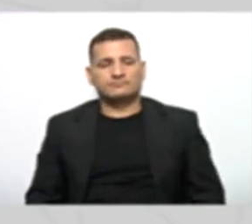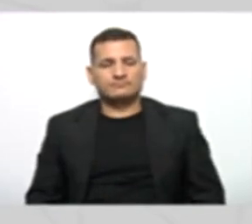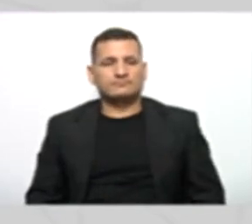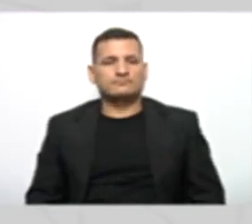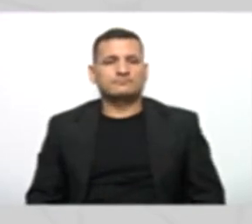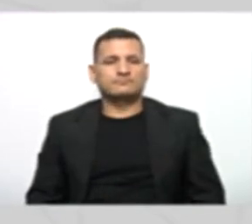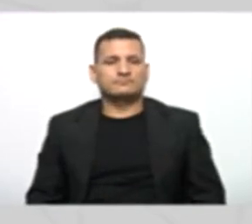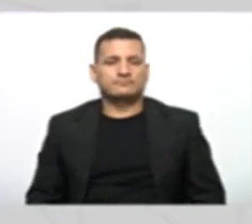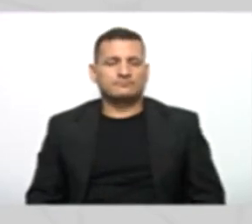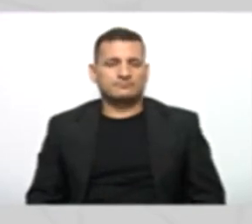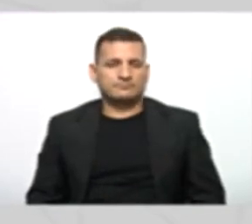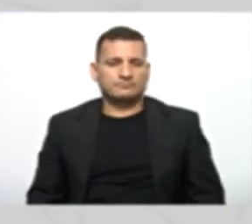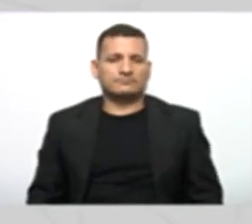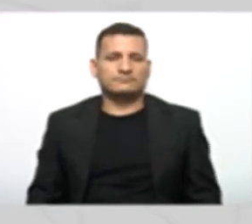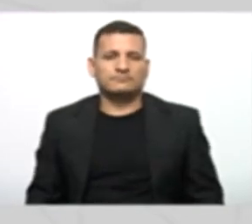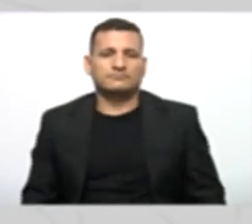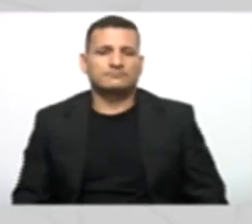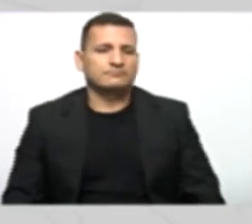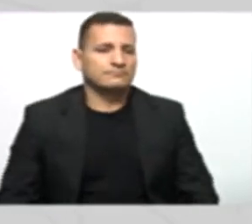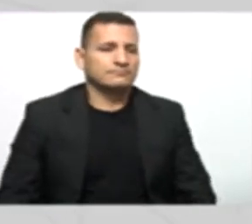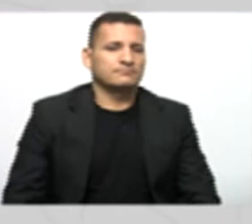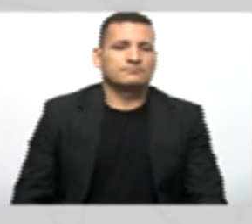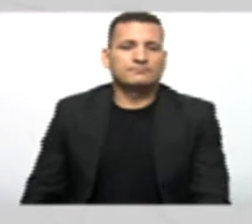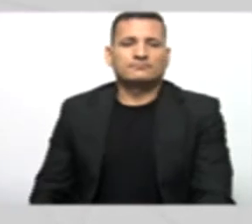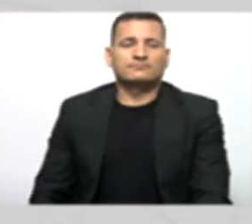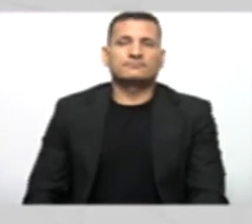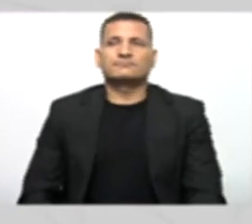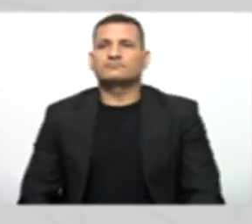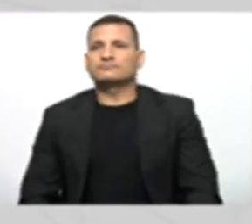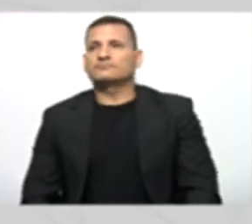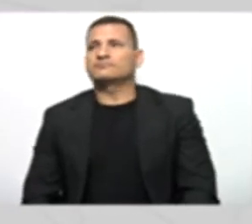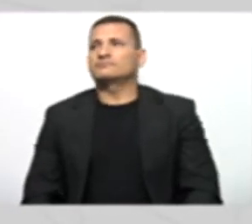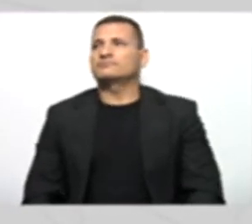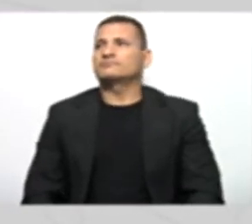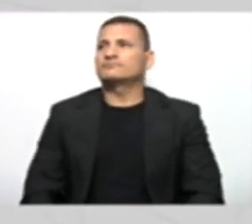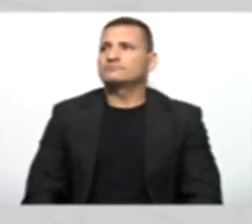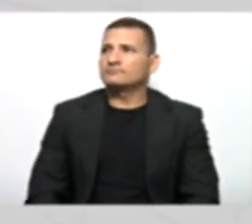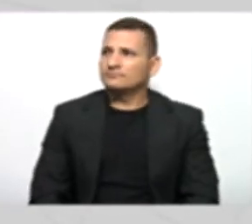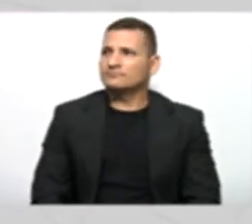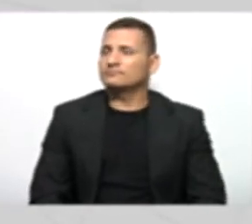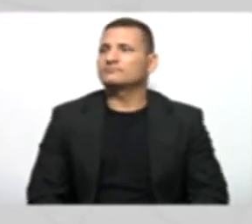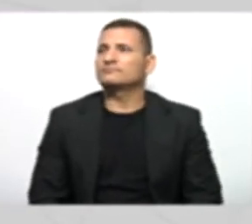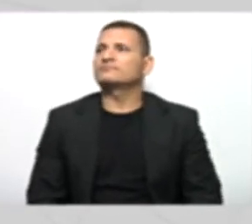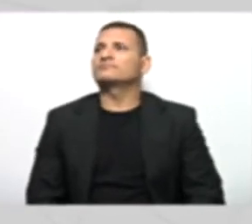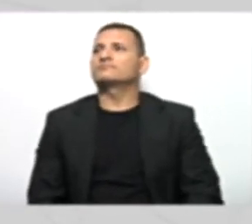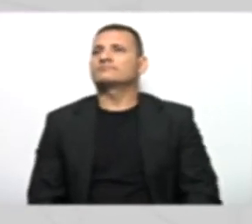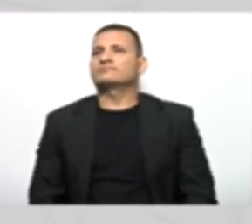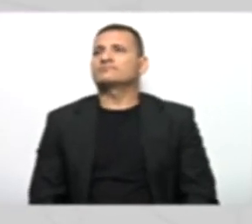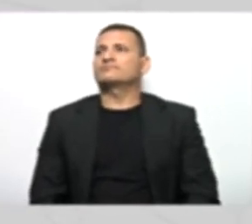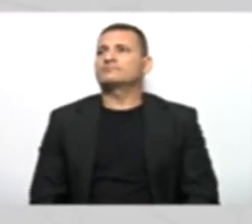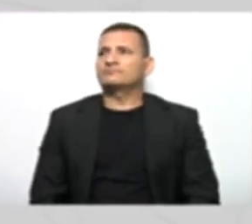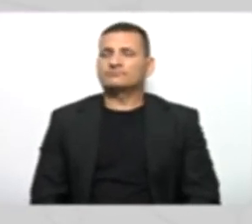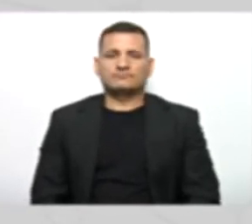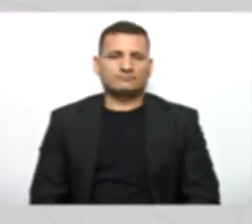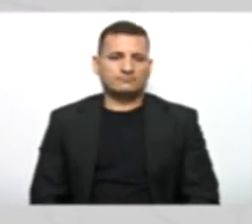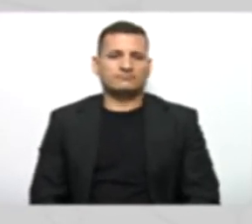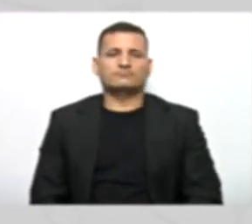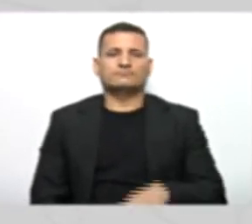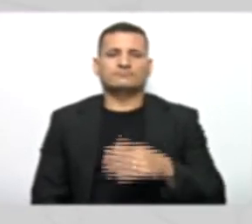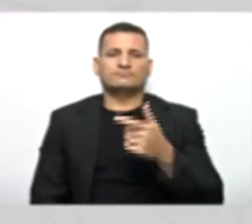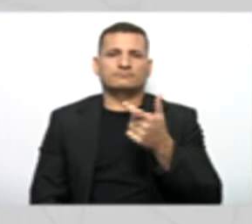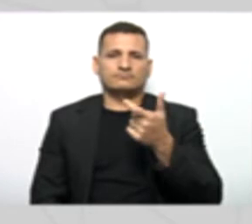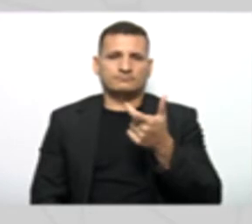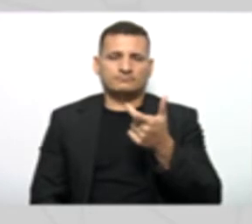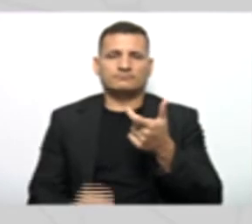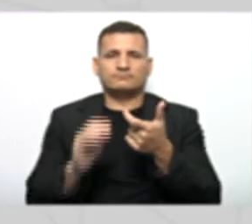Class pessoa. Utilizamos a palavra padrão da linguagem class, logo em seguida, o nome